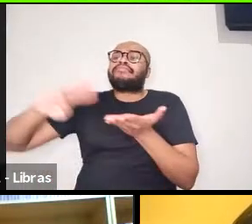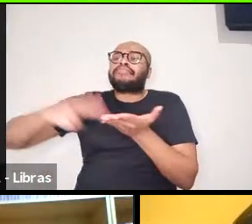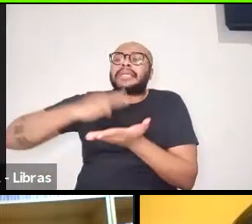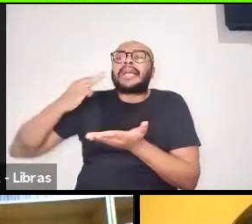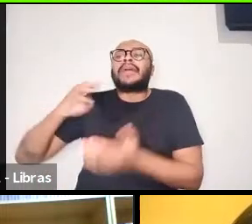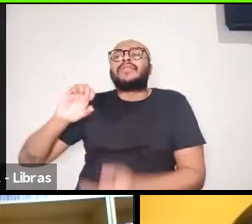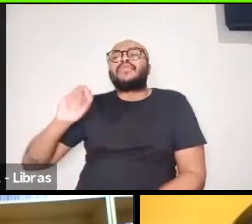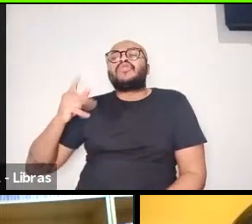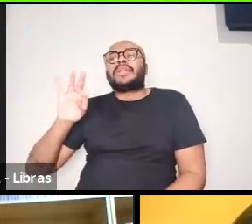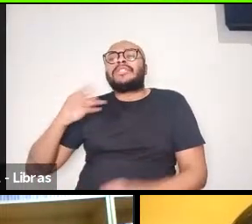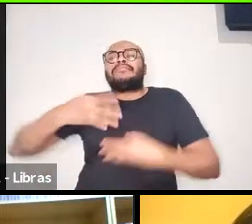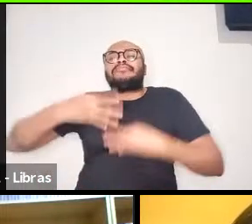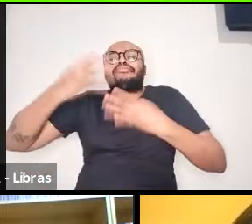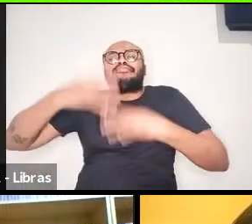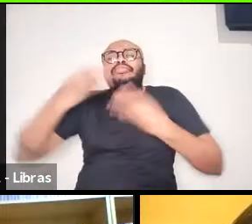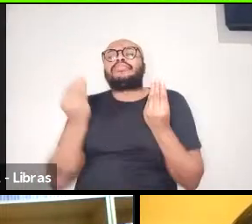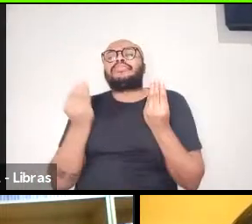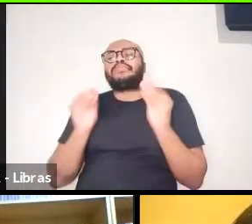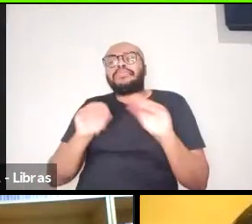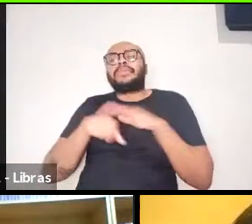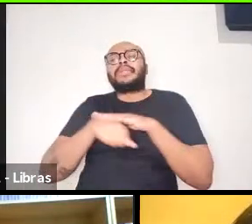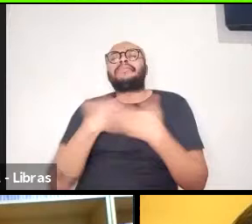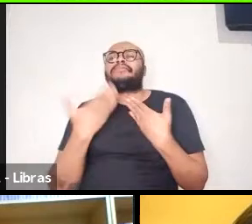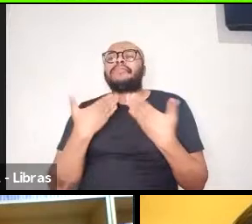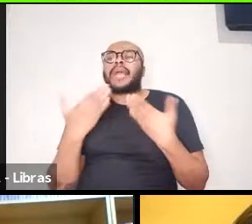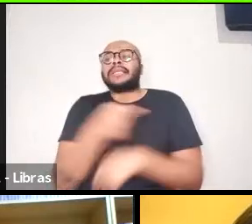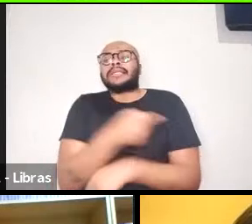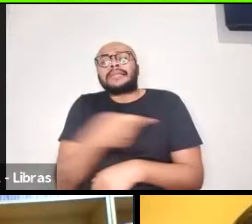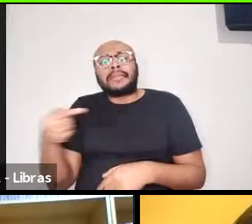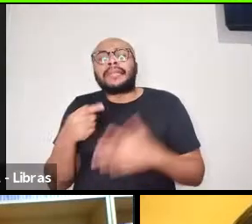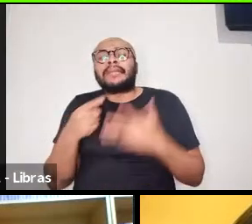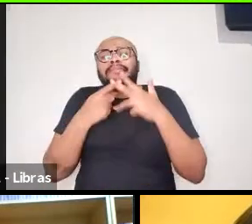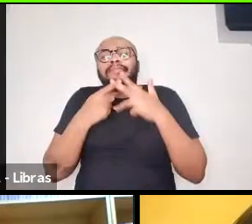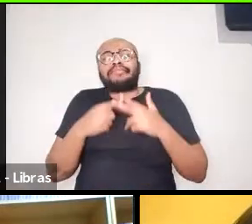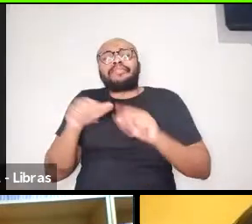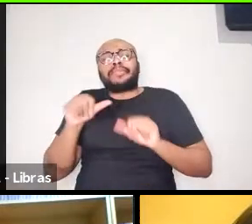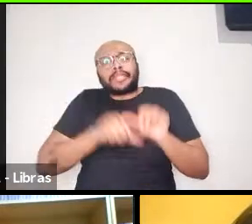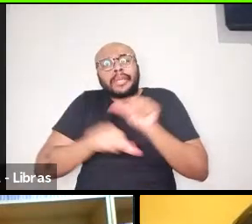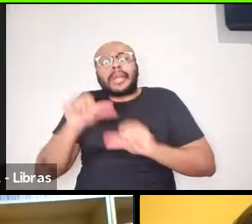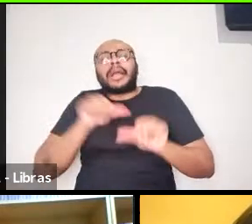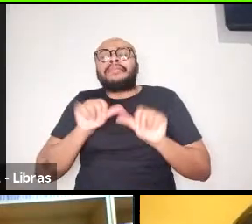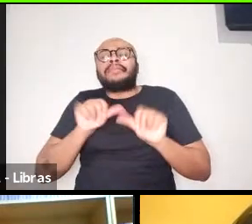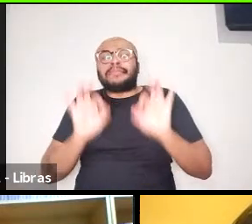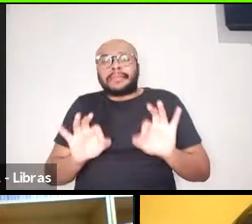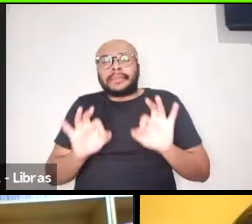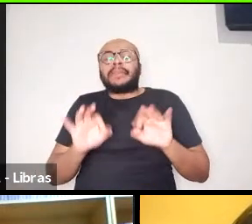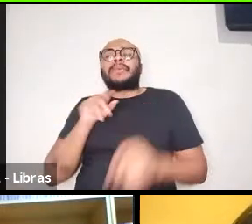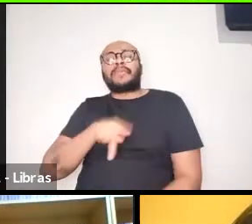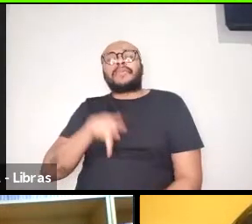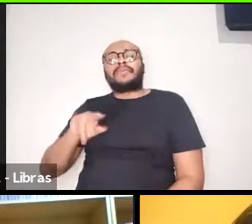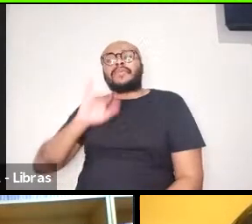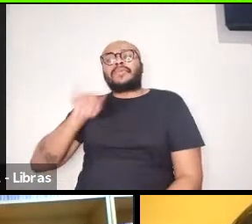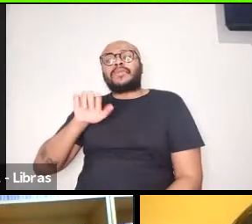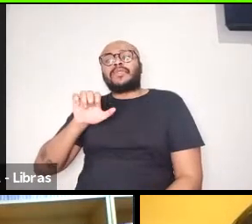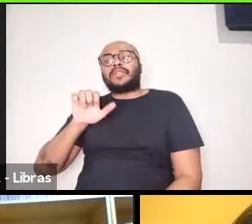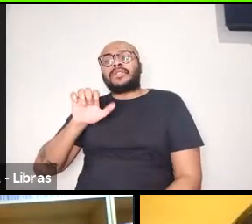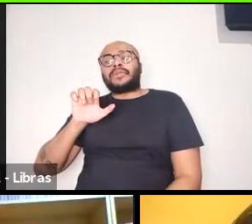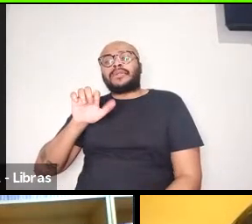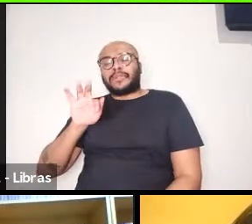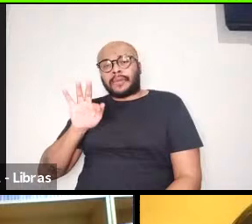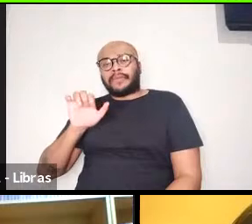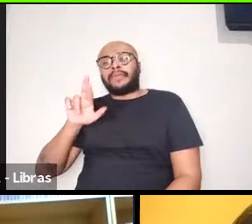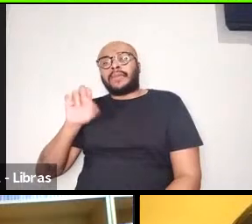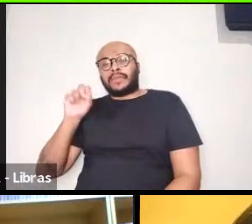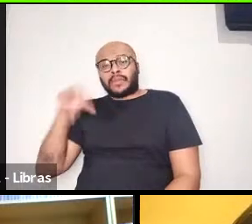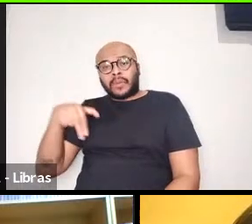chat, e a gente vai se falando ao longo da semana para, para acertar que o professor Jefferson já vai nos dar umas tarefinhas para a gente